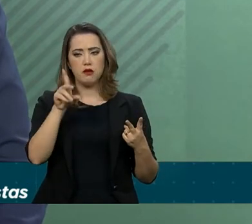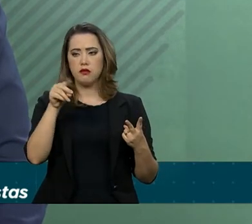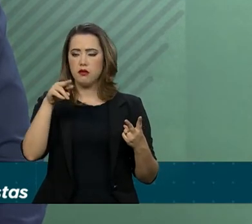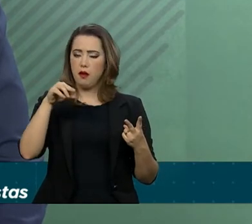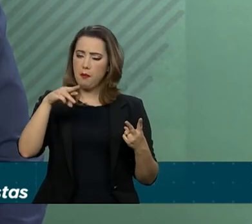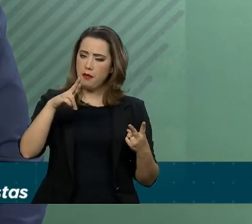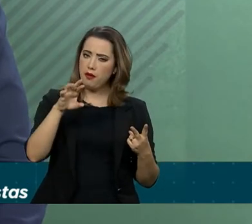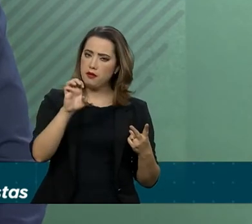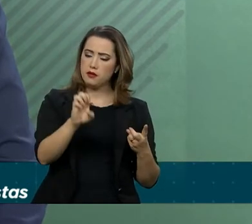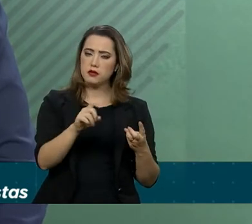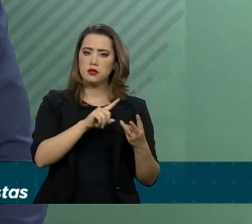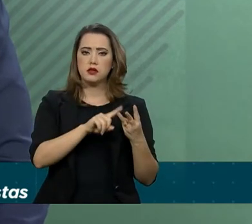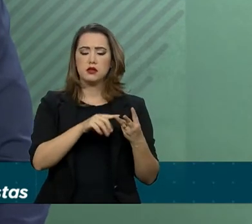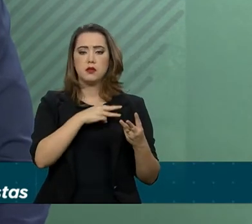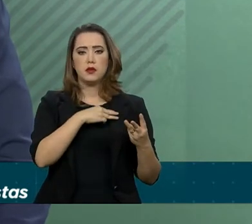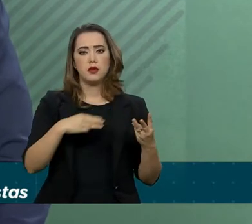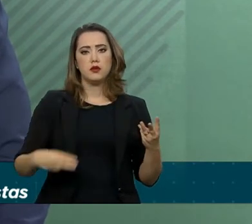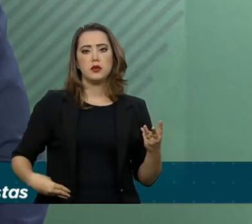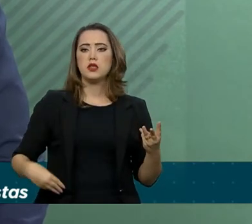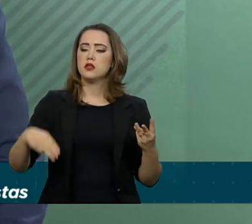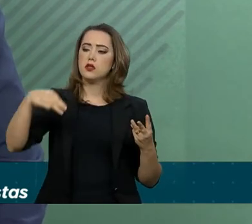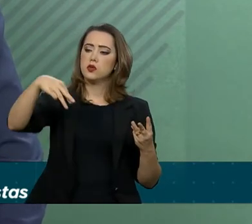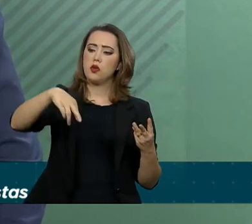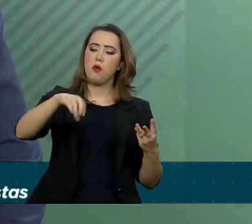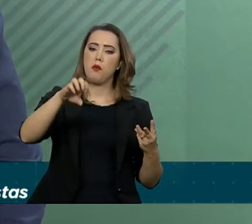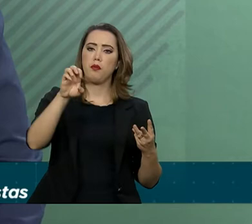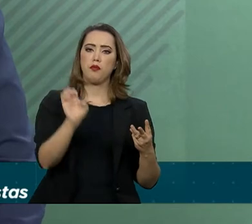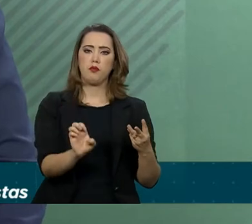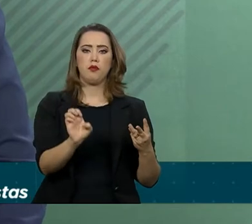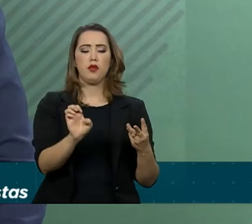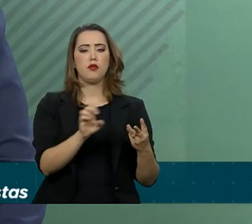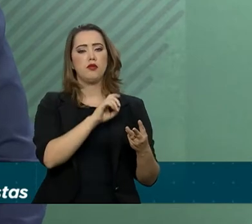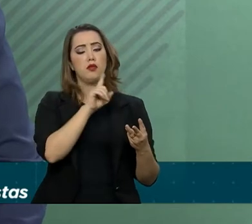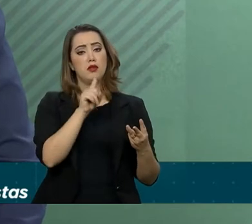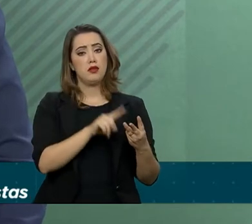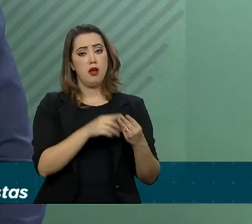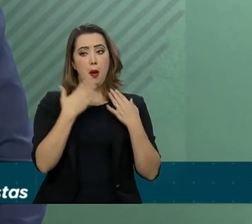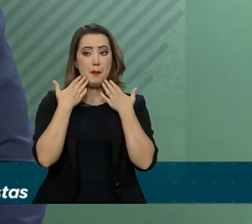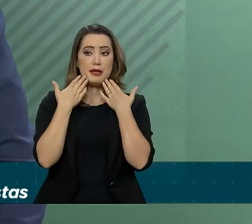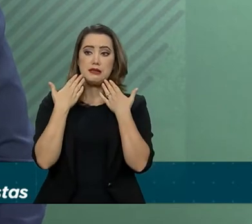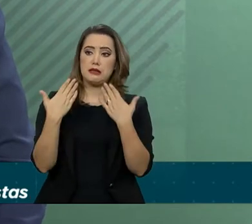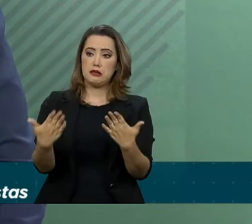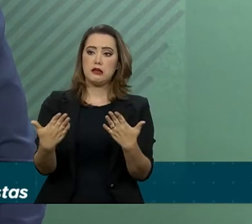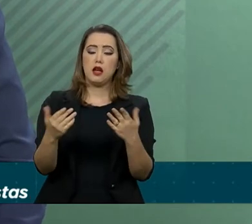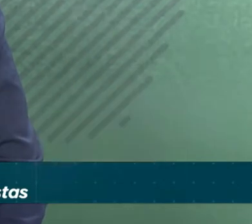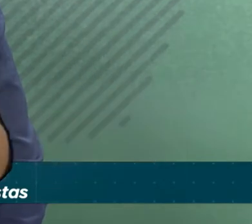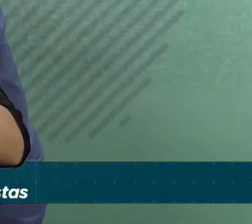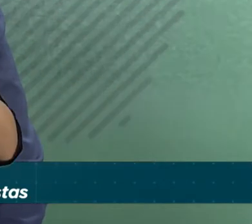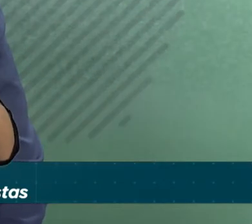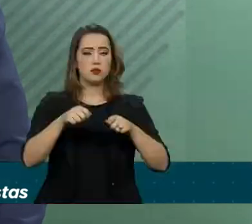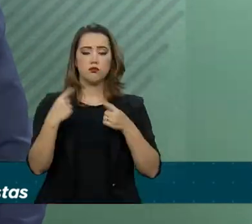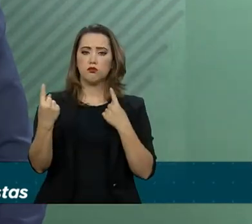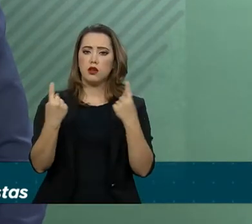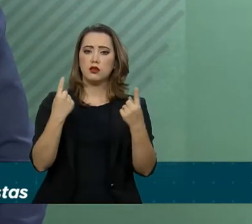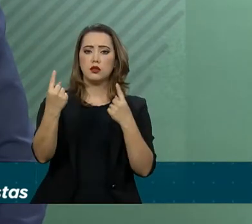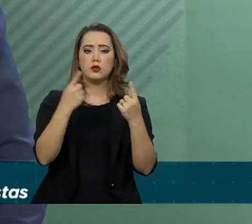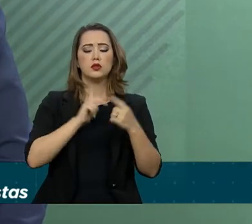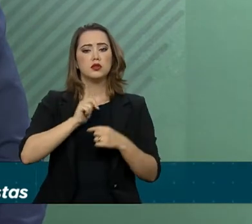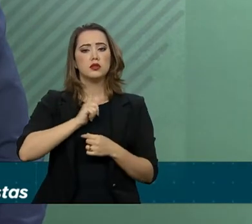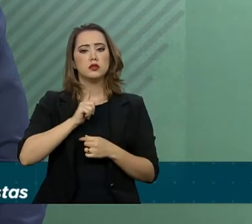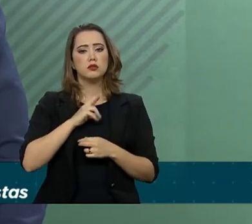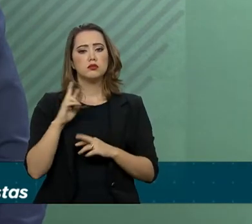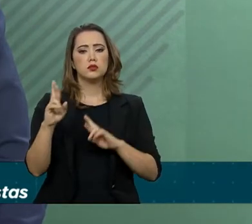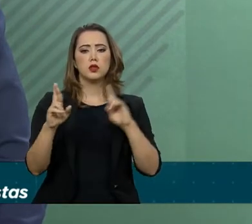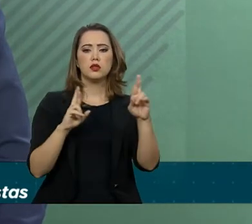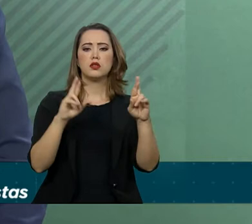Humanos, e com o ministro das Relações Exteriores, que apresentaram as capacidades que possuem em suas